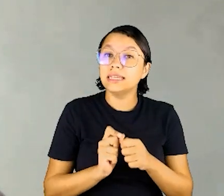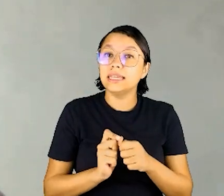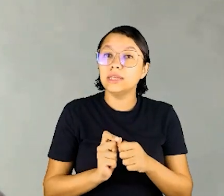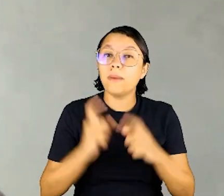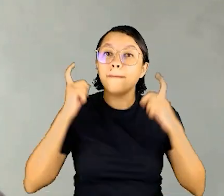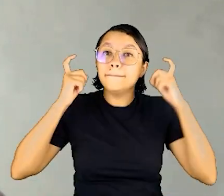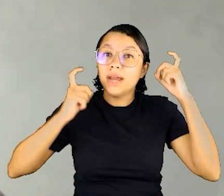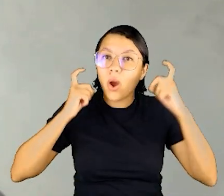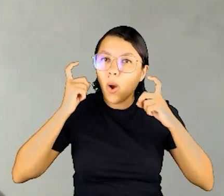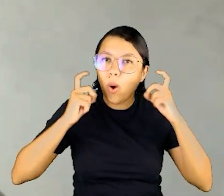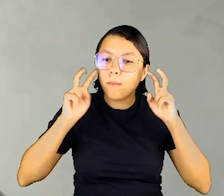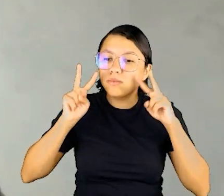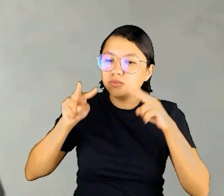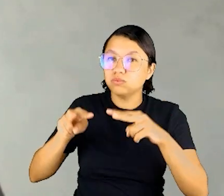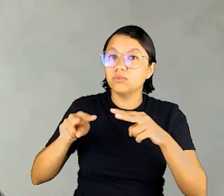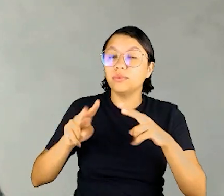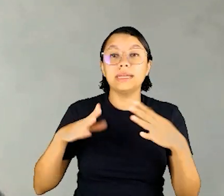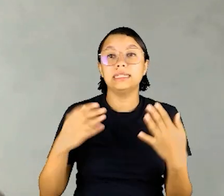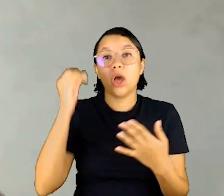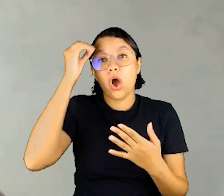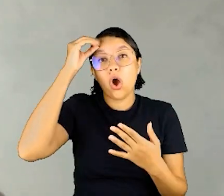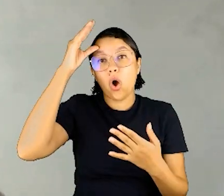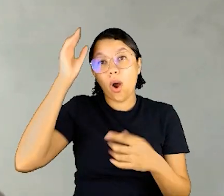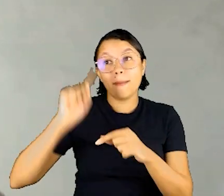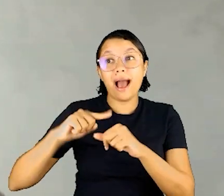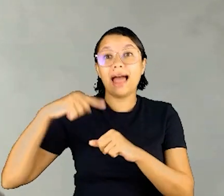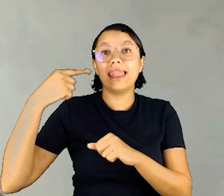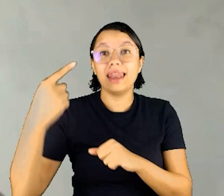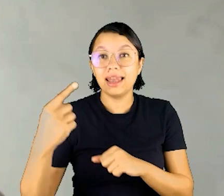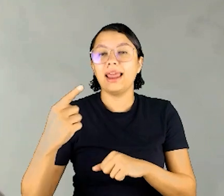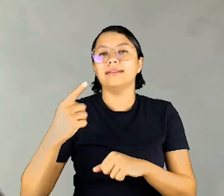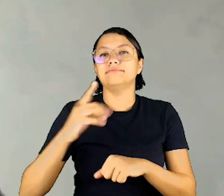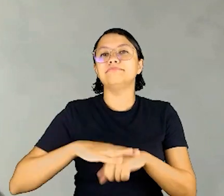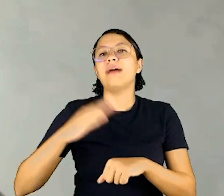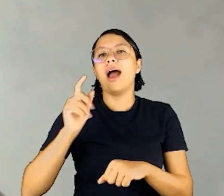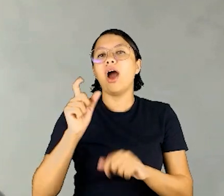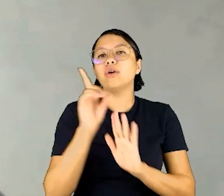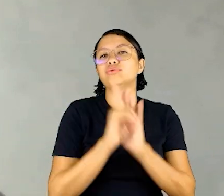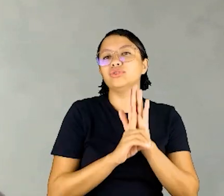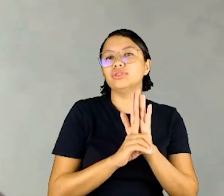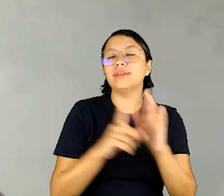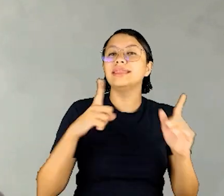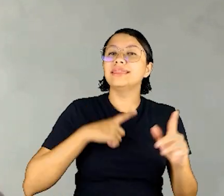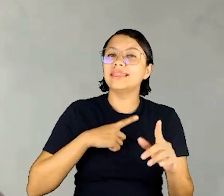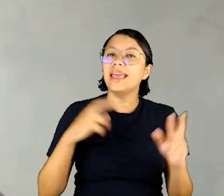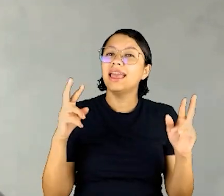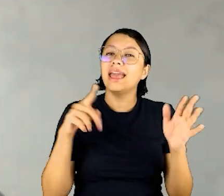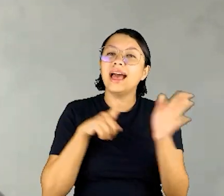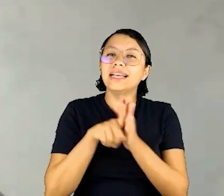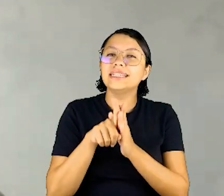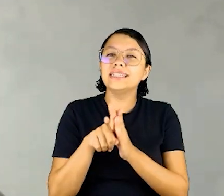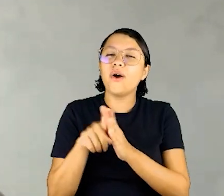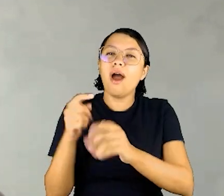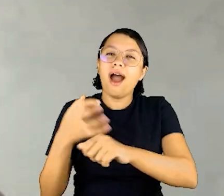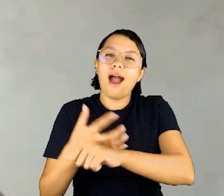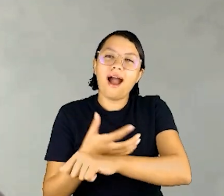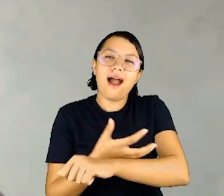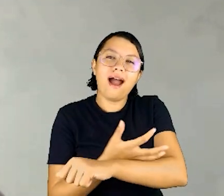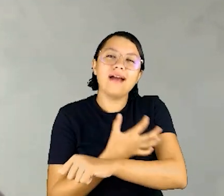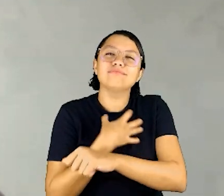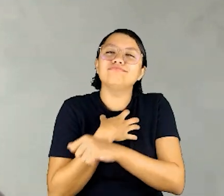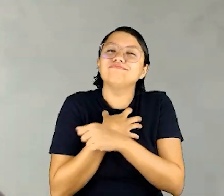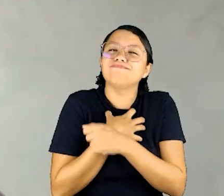professores e uma preocupação. Então, para além do conhecimento jurídico, há também a questão afetiva, a